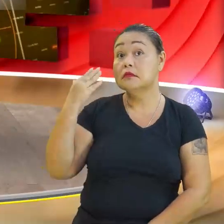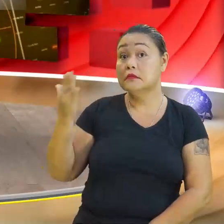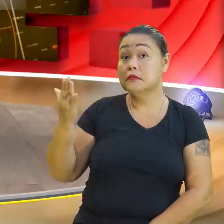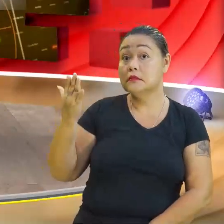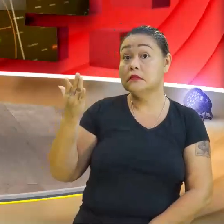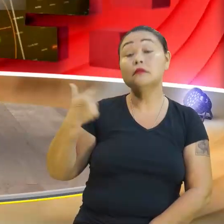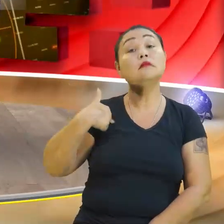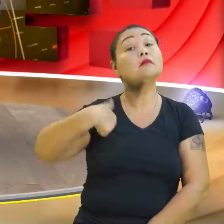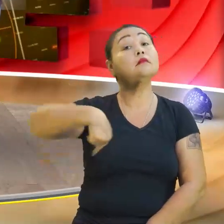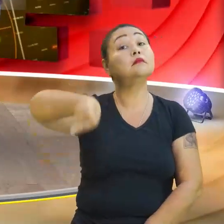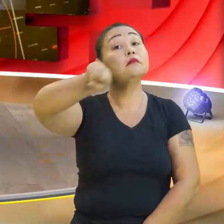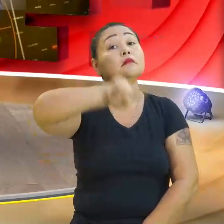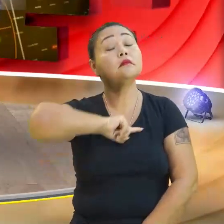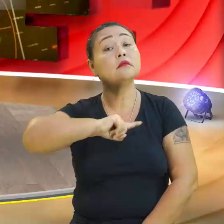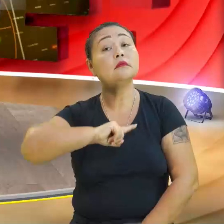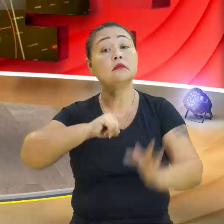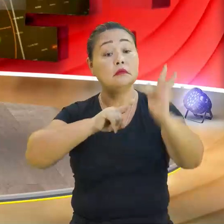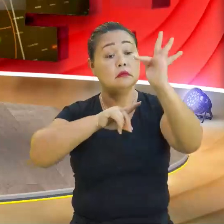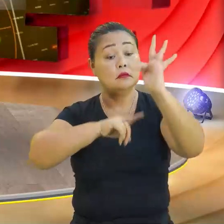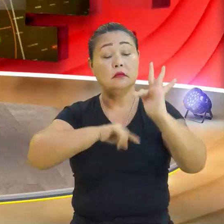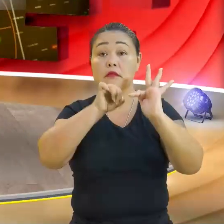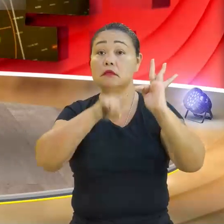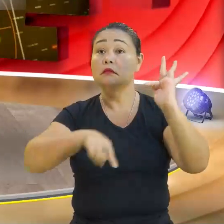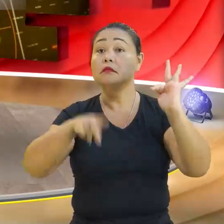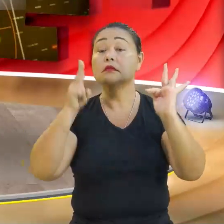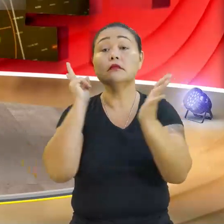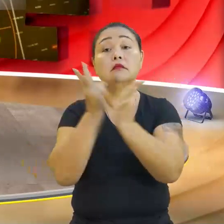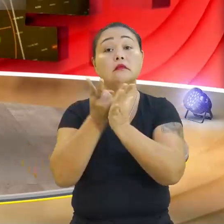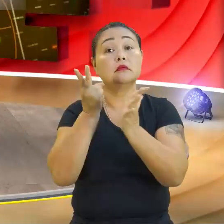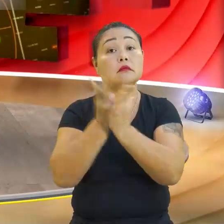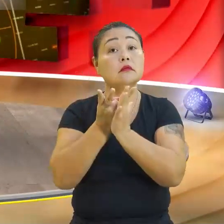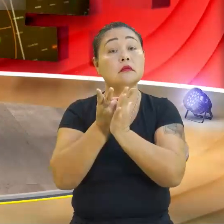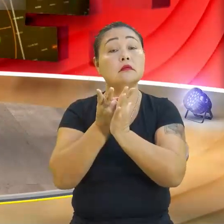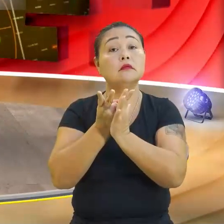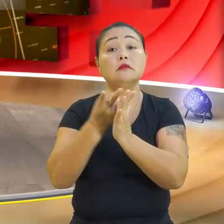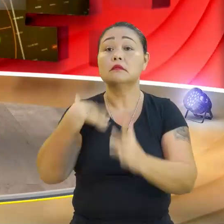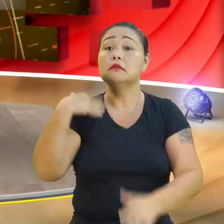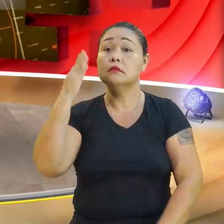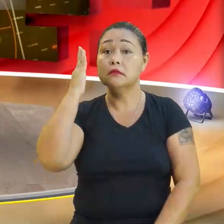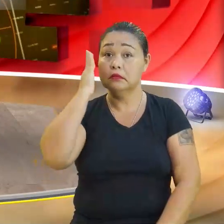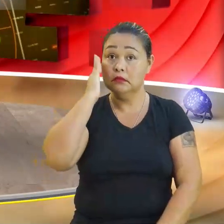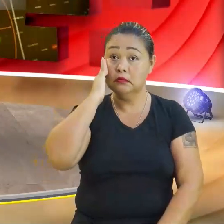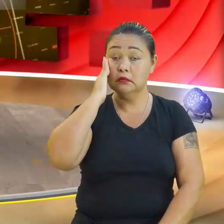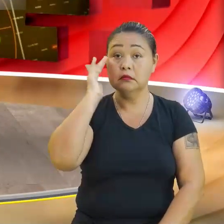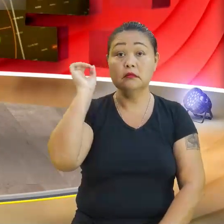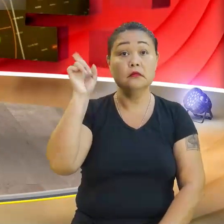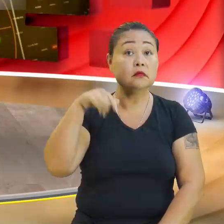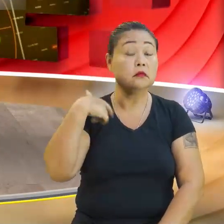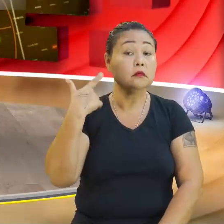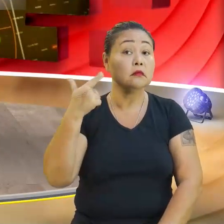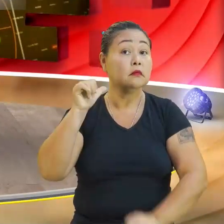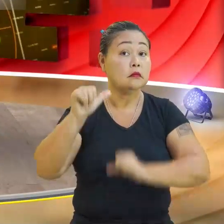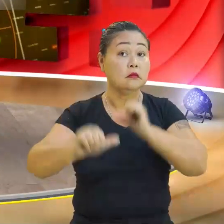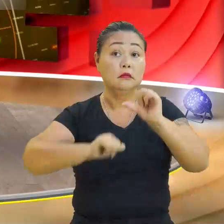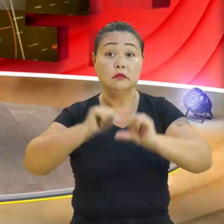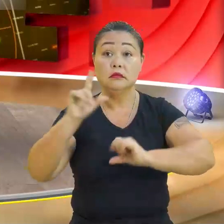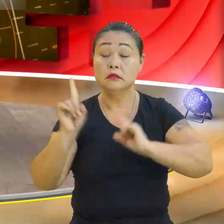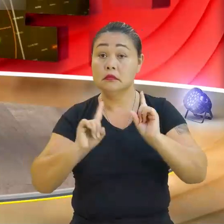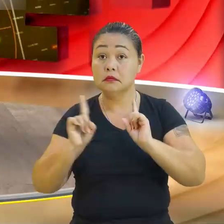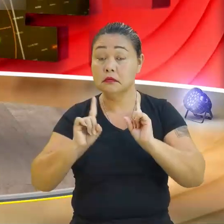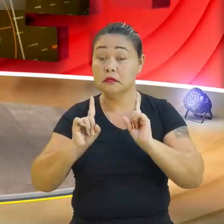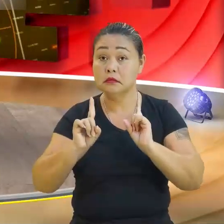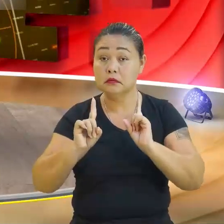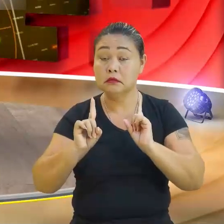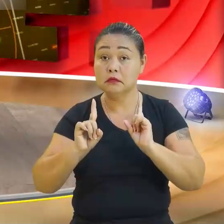que você acha? Função constante. Bom, eu já sei que constante é que não muda. Algo que não muda, é verdade,